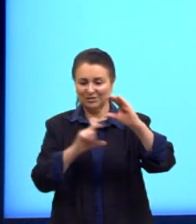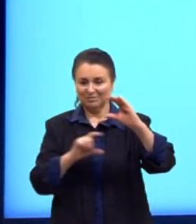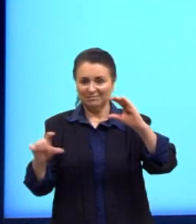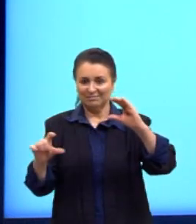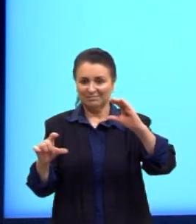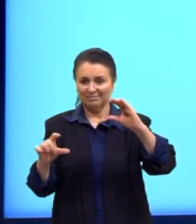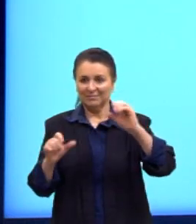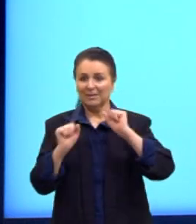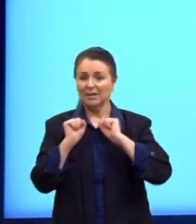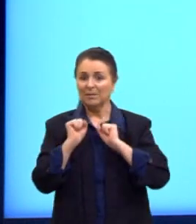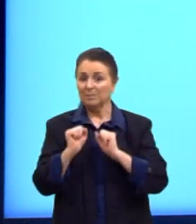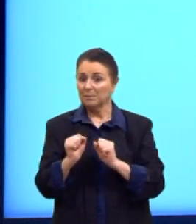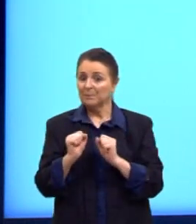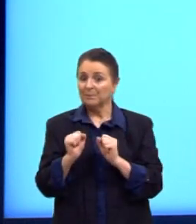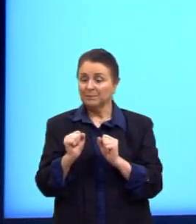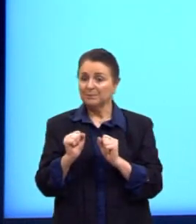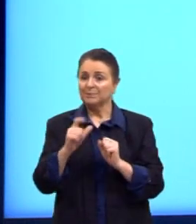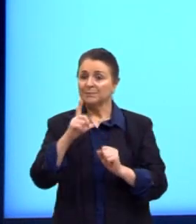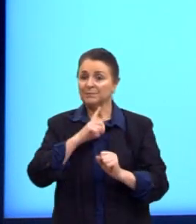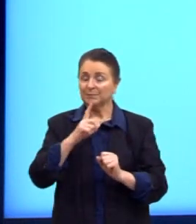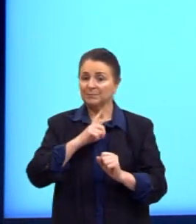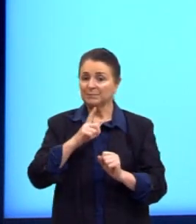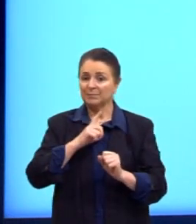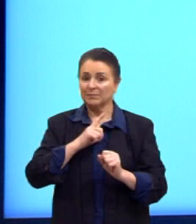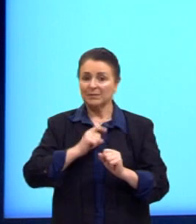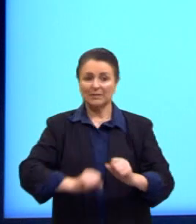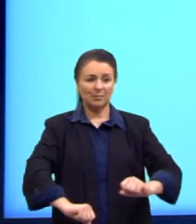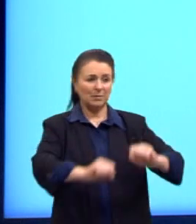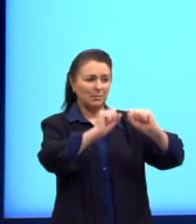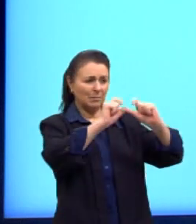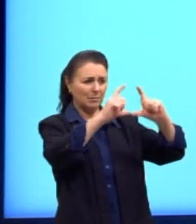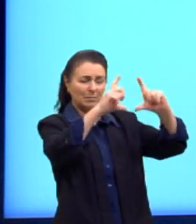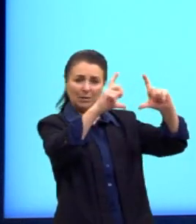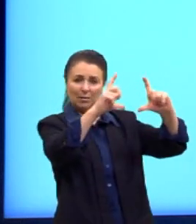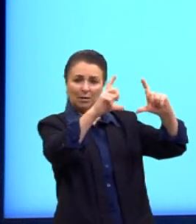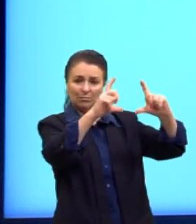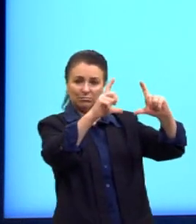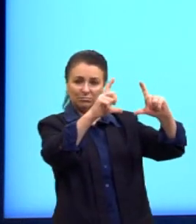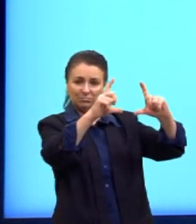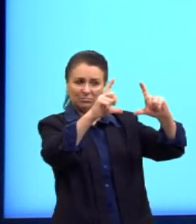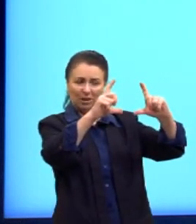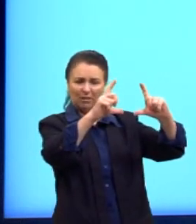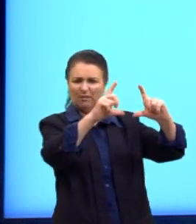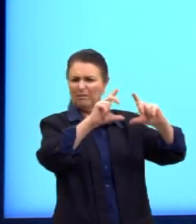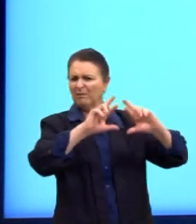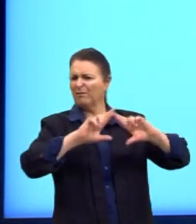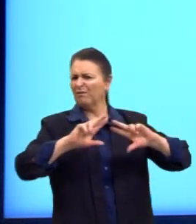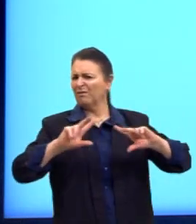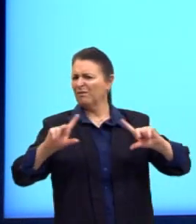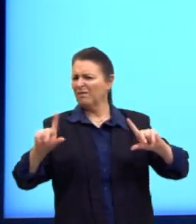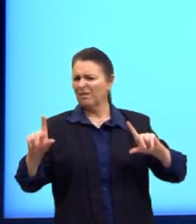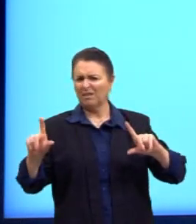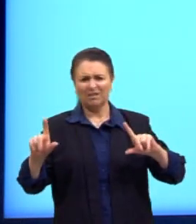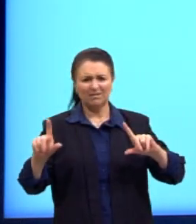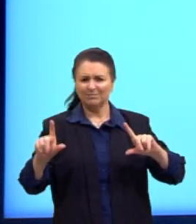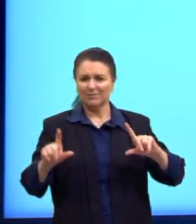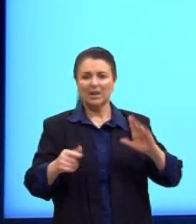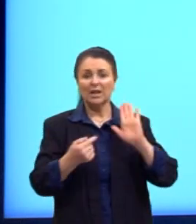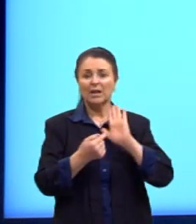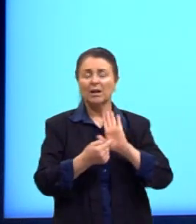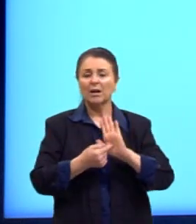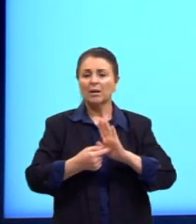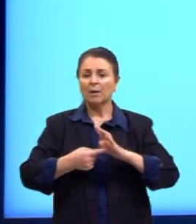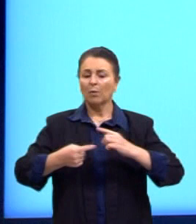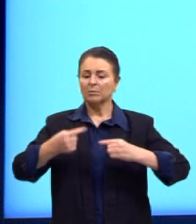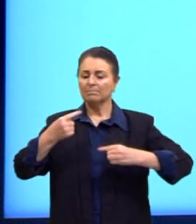Ela pode ter balões de variados tipos e formas que mostram os diálogos das